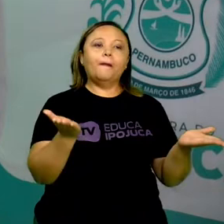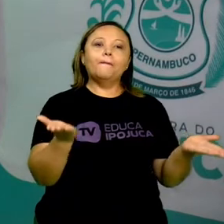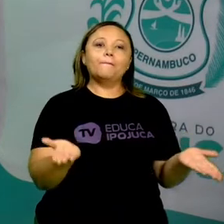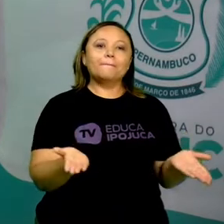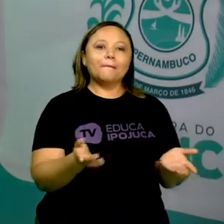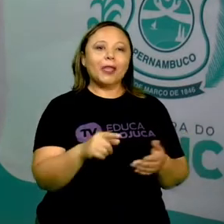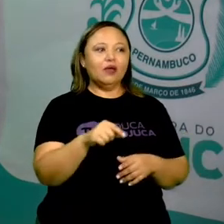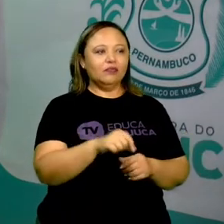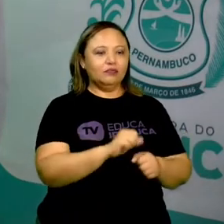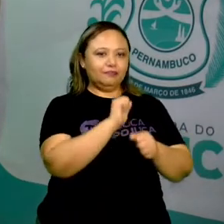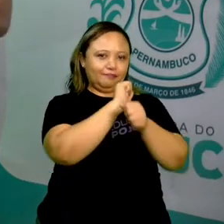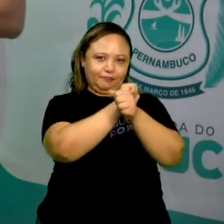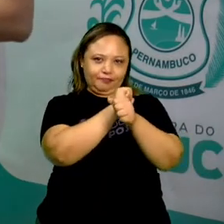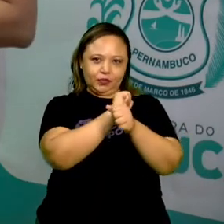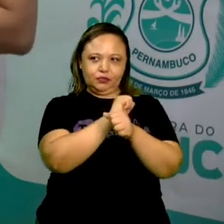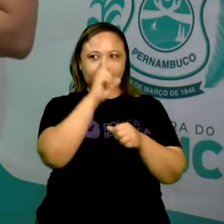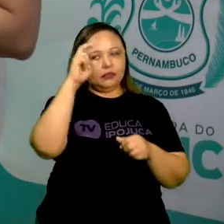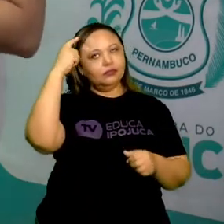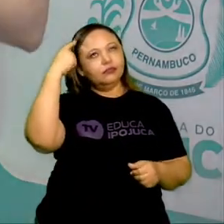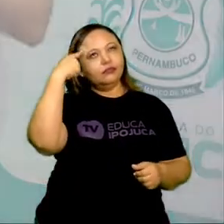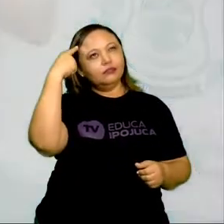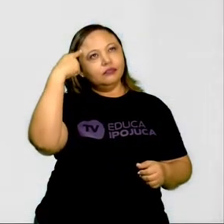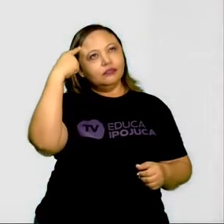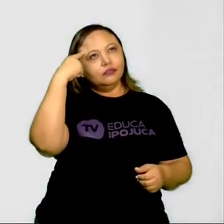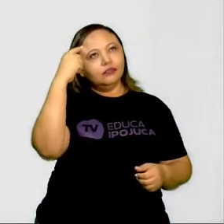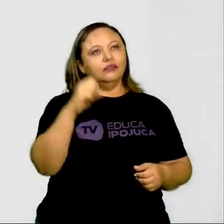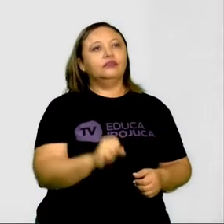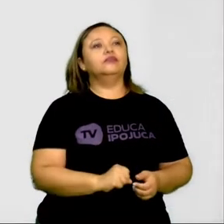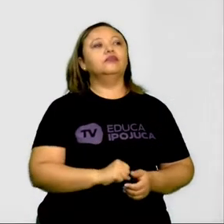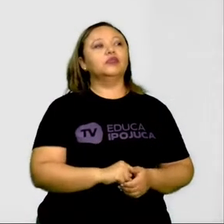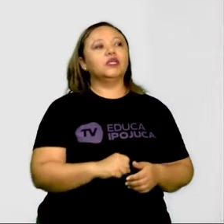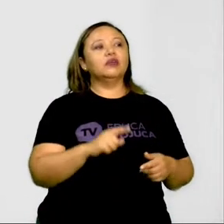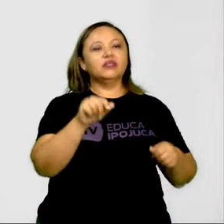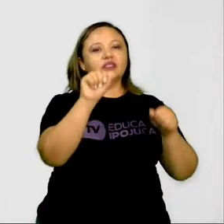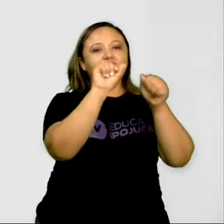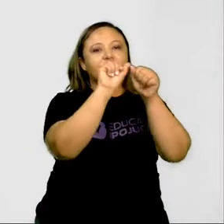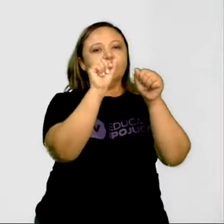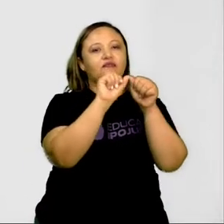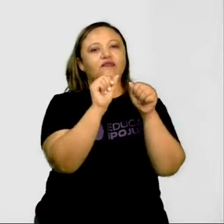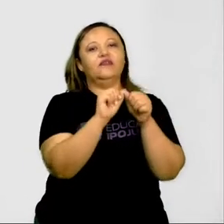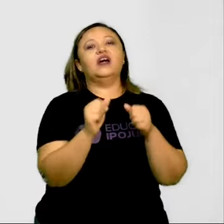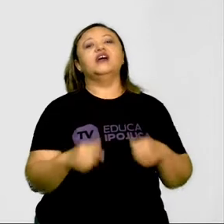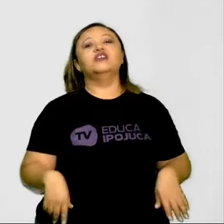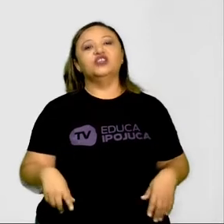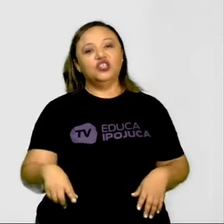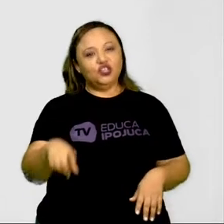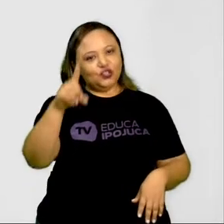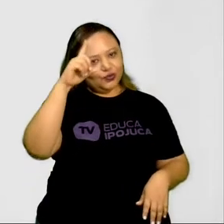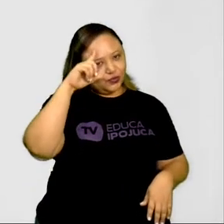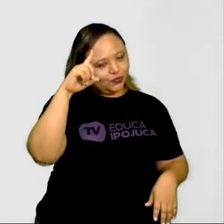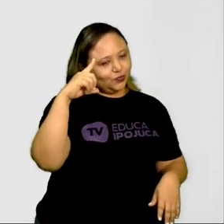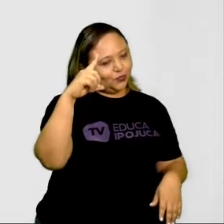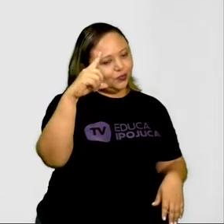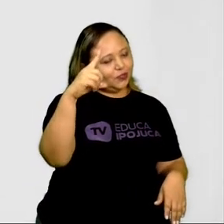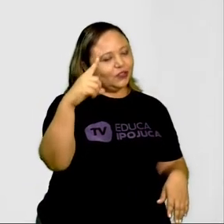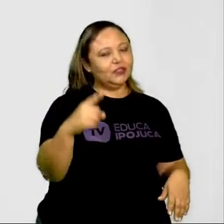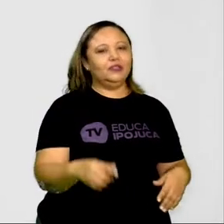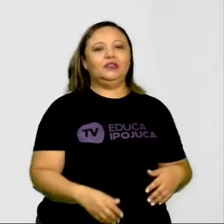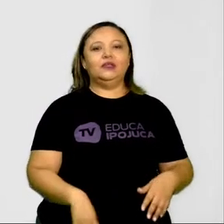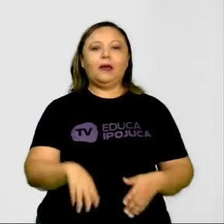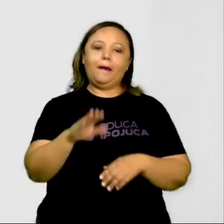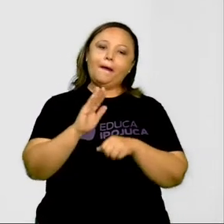Você já parou para pensar quais são as atividades diurnas e noturnas realizadas pelos seres humanos?